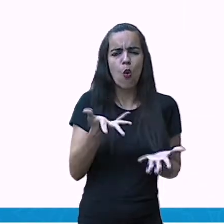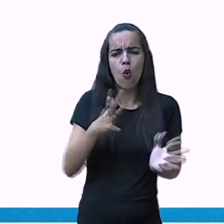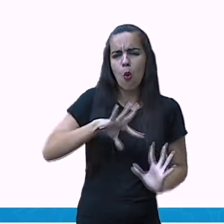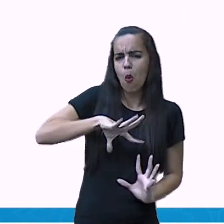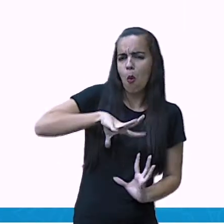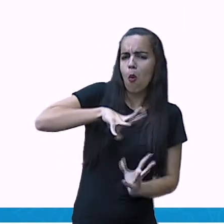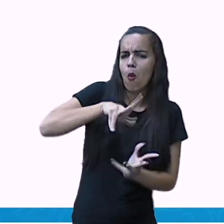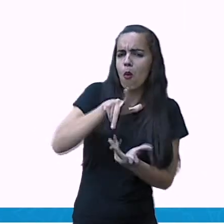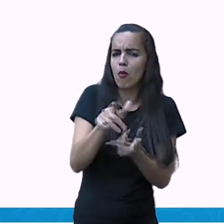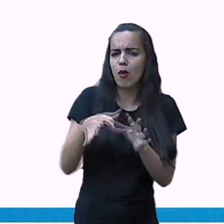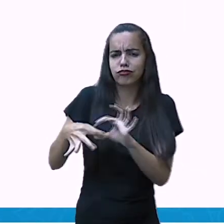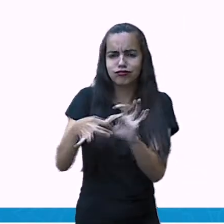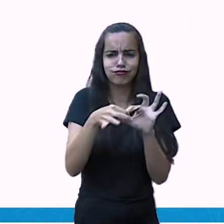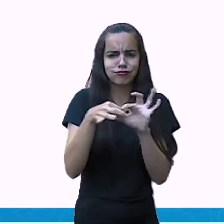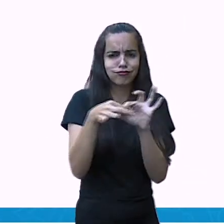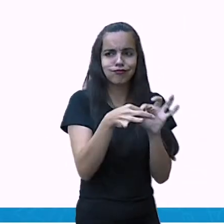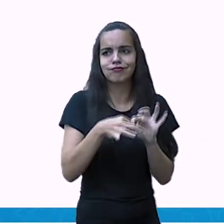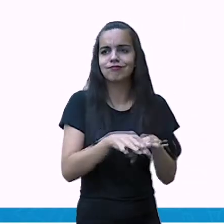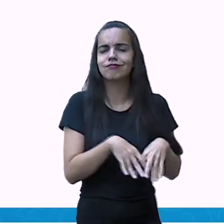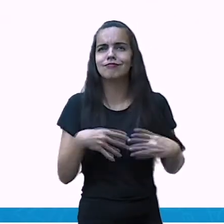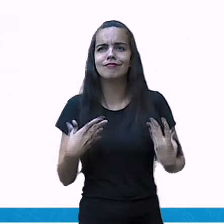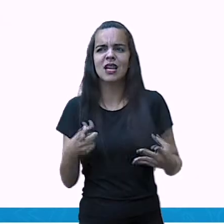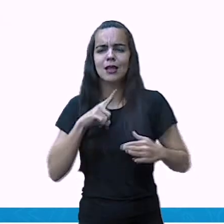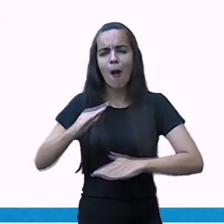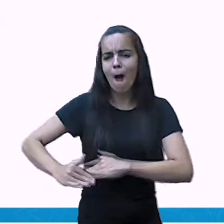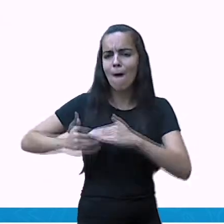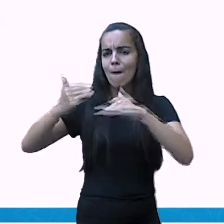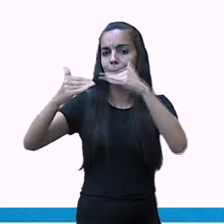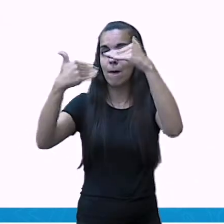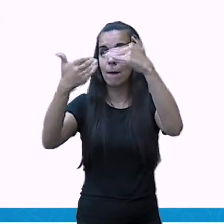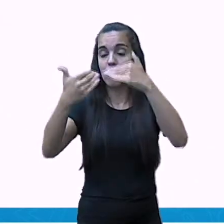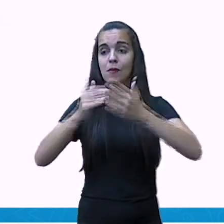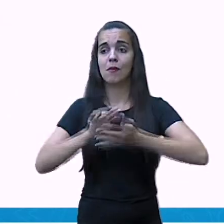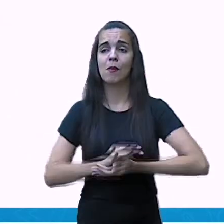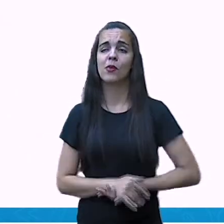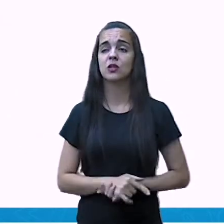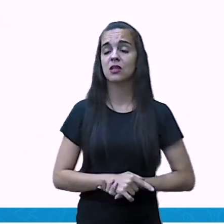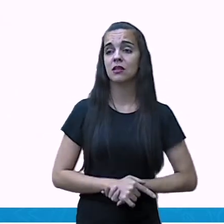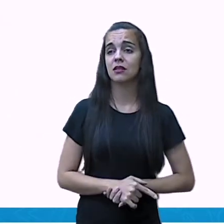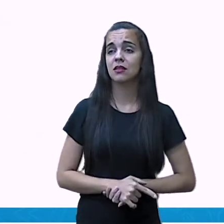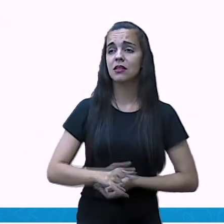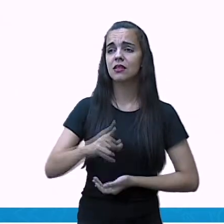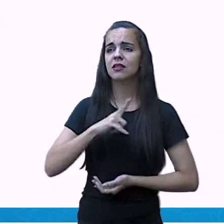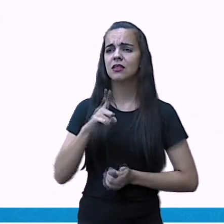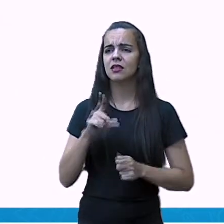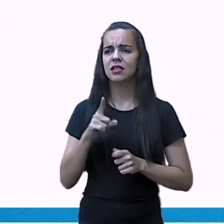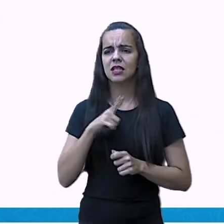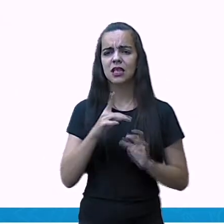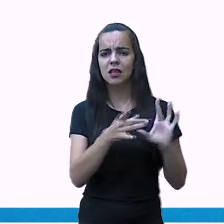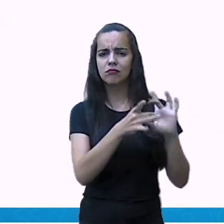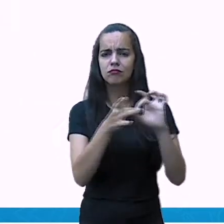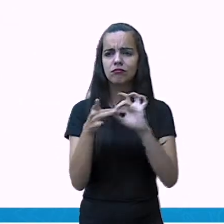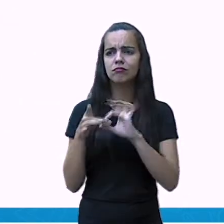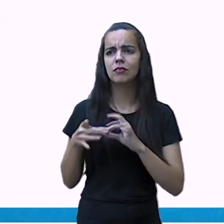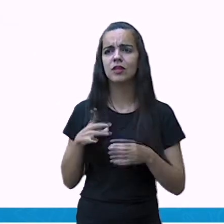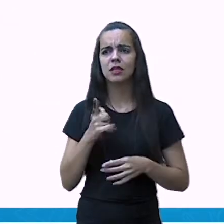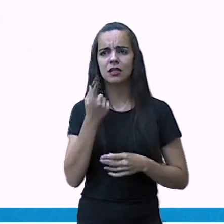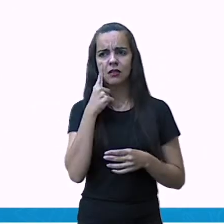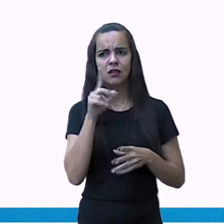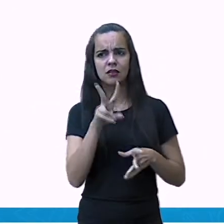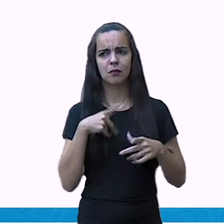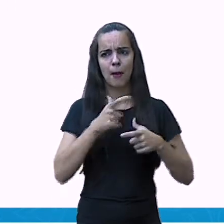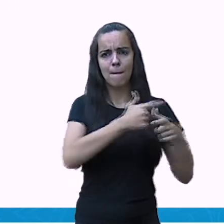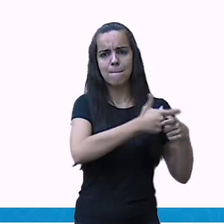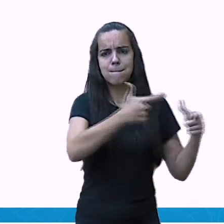esse não é um processo do Brasil. Nós temos esse processo acontecendo em